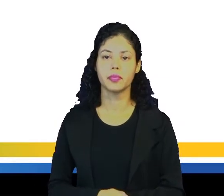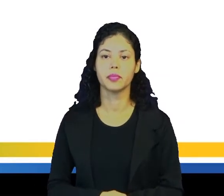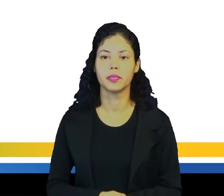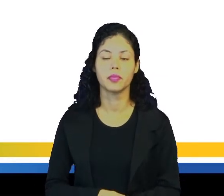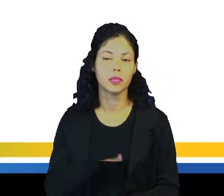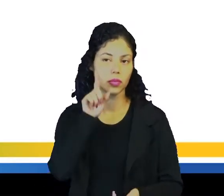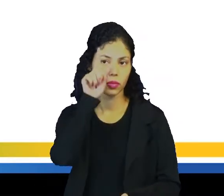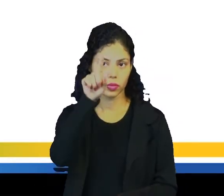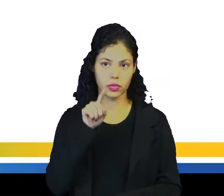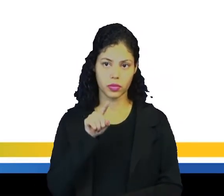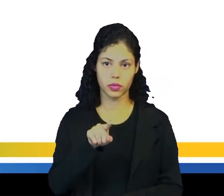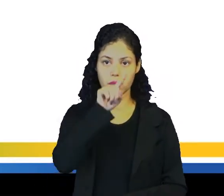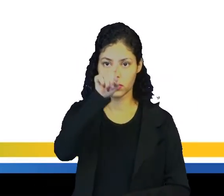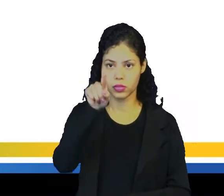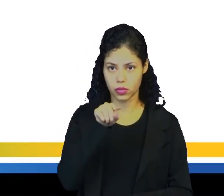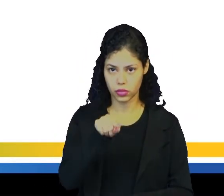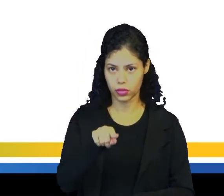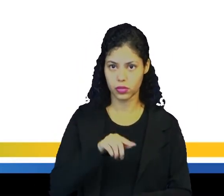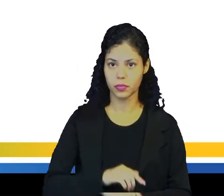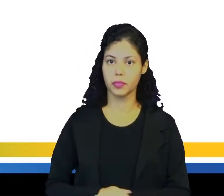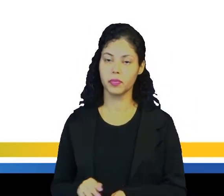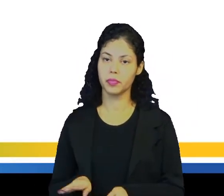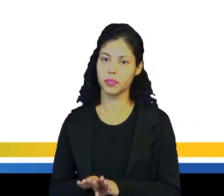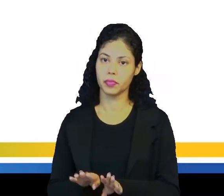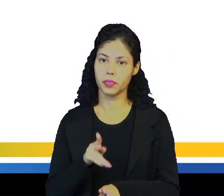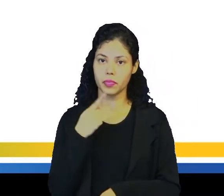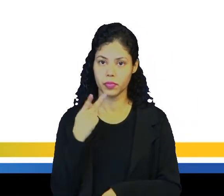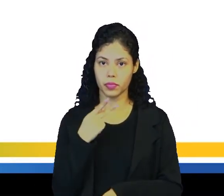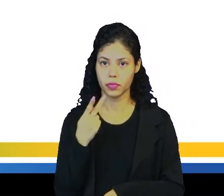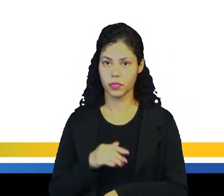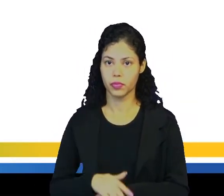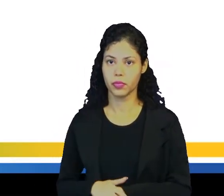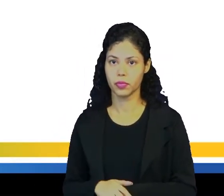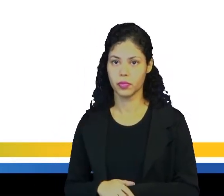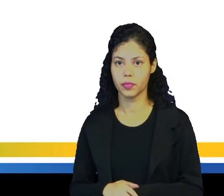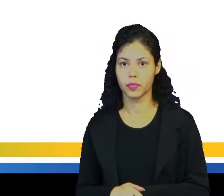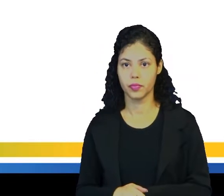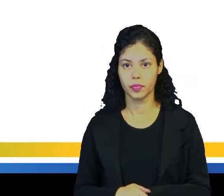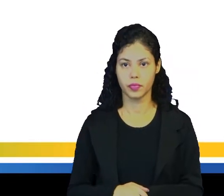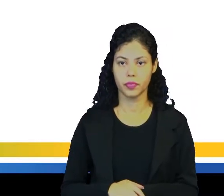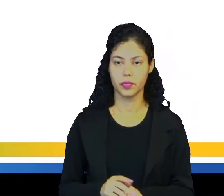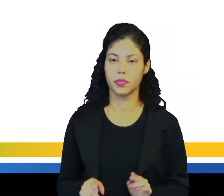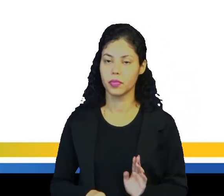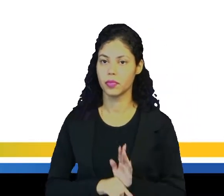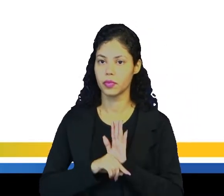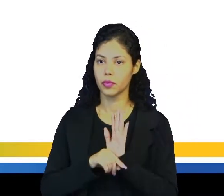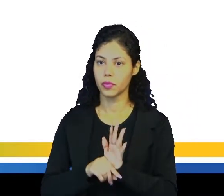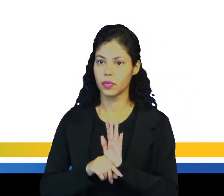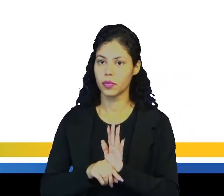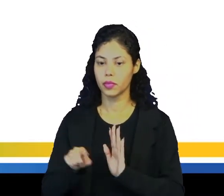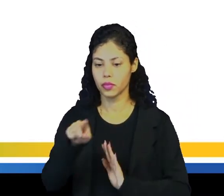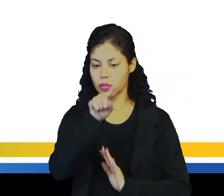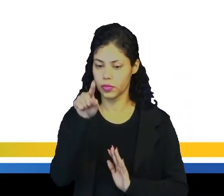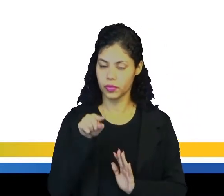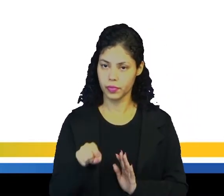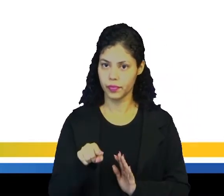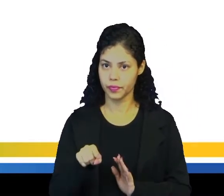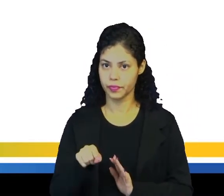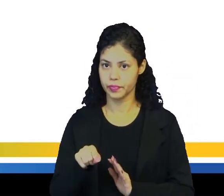O ponto de interrogação, em inglês nós dizemos question mark. Ele indica o final de uma oração